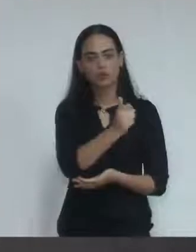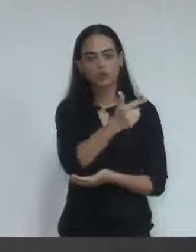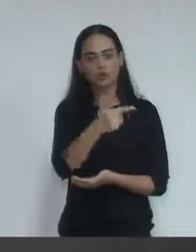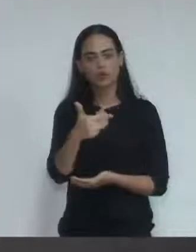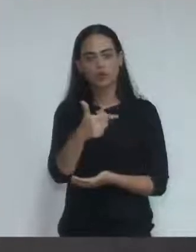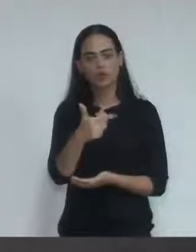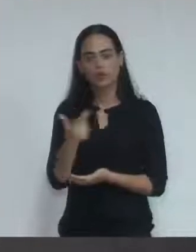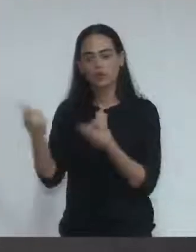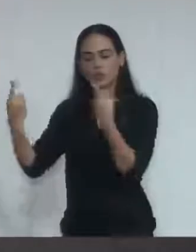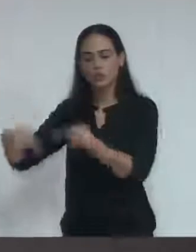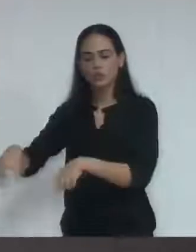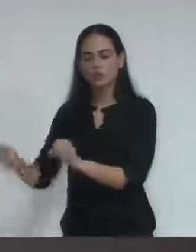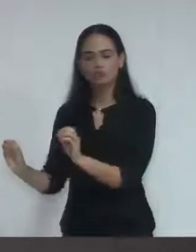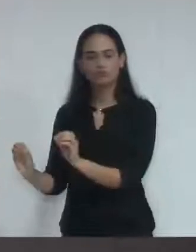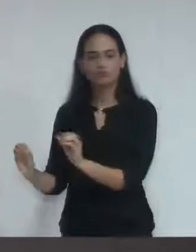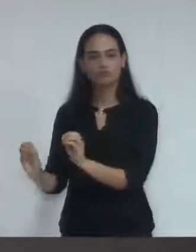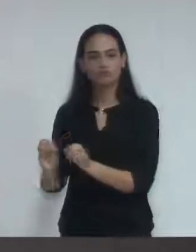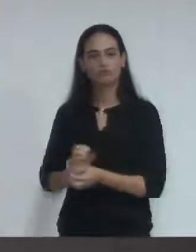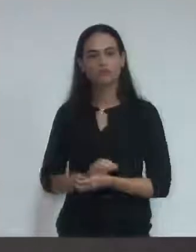favoráveis, nenhum em contrário.